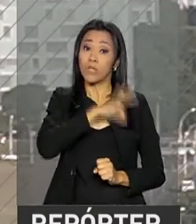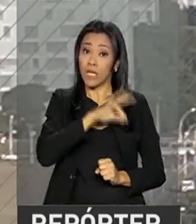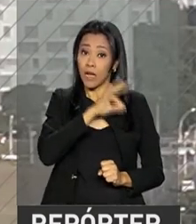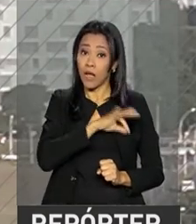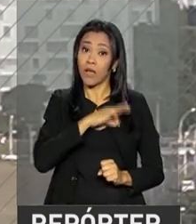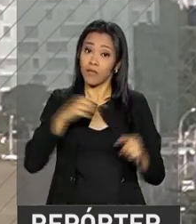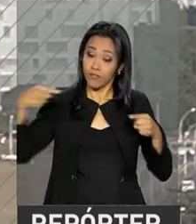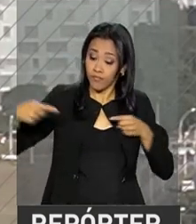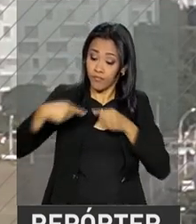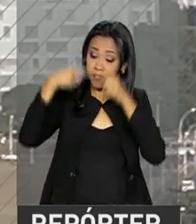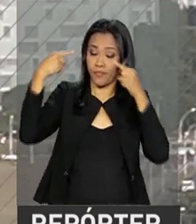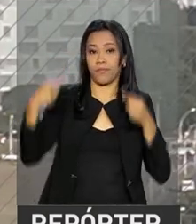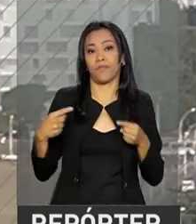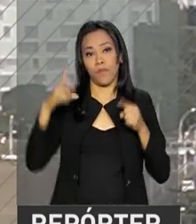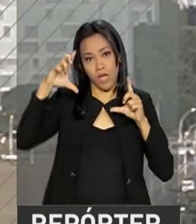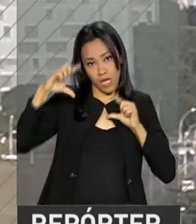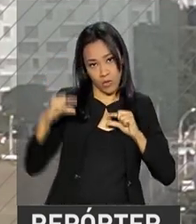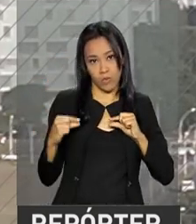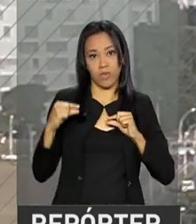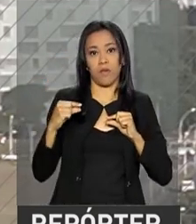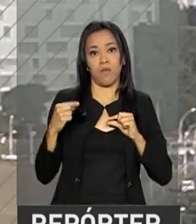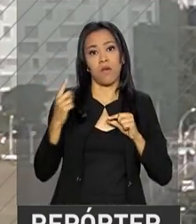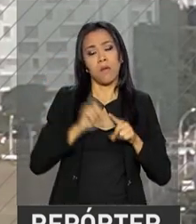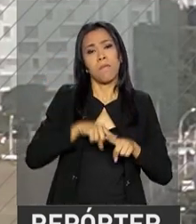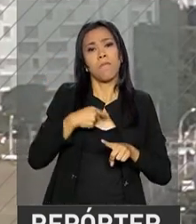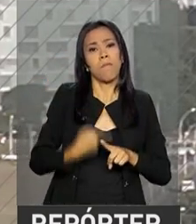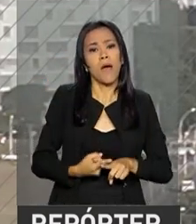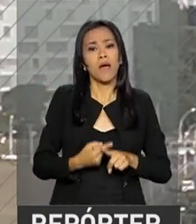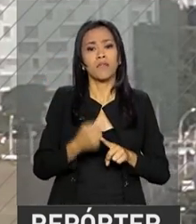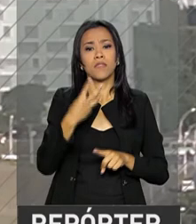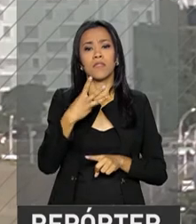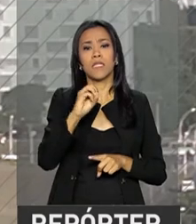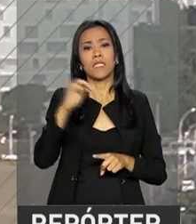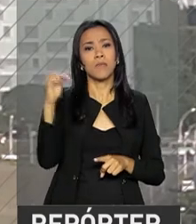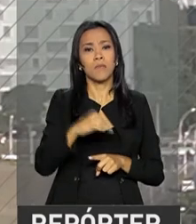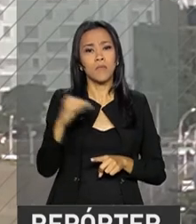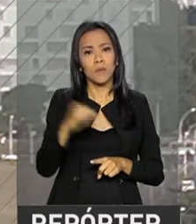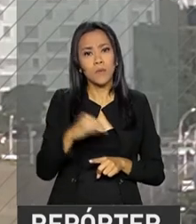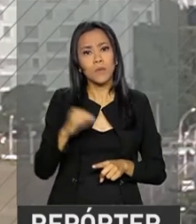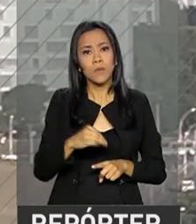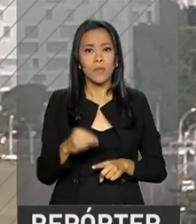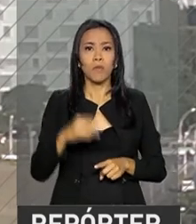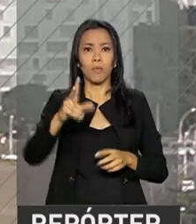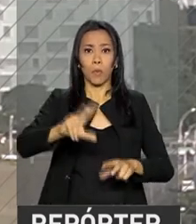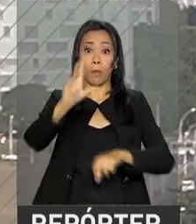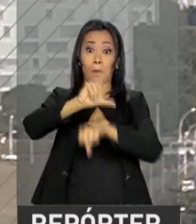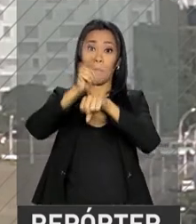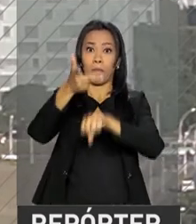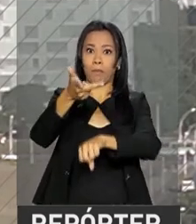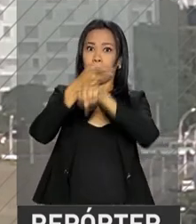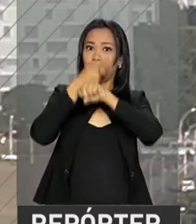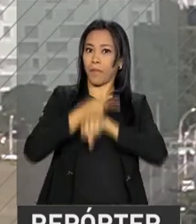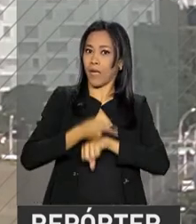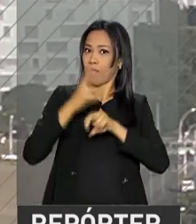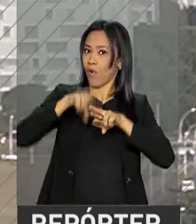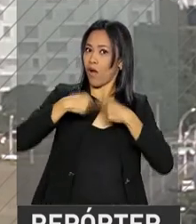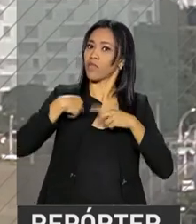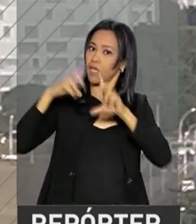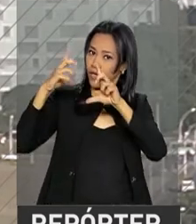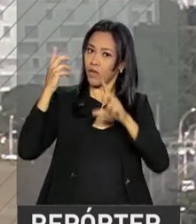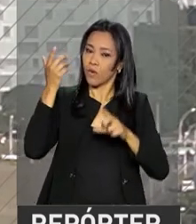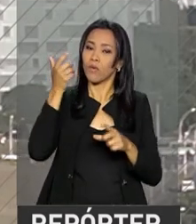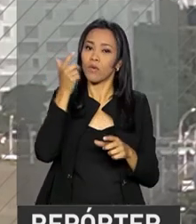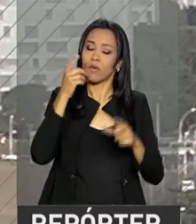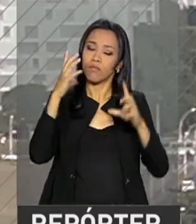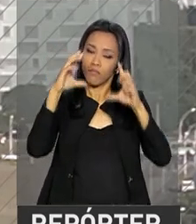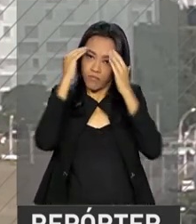proporcional, mais o equivalente a meia hora de trabalho como prêmio pela adesão. Não há prazo para entrar no programa de redução de